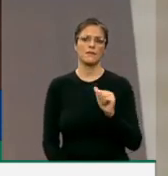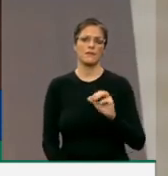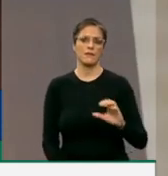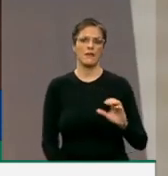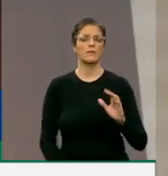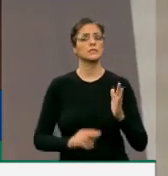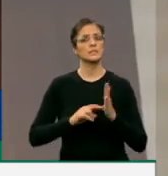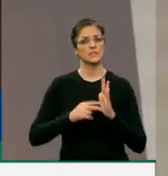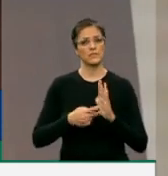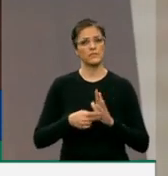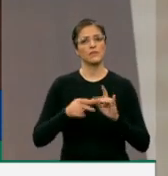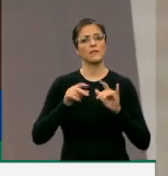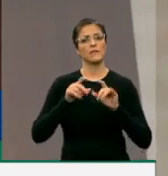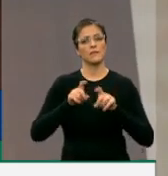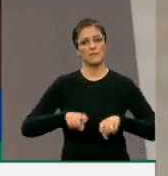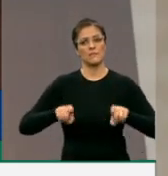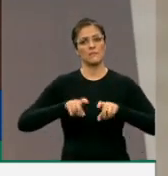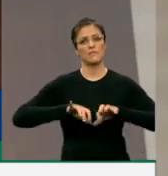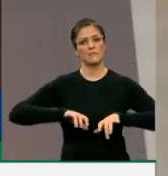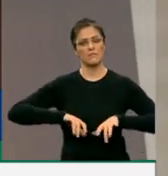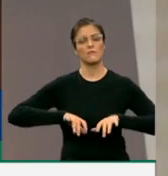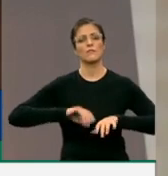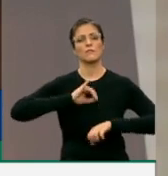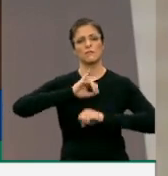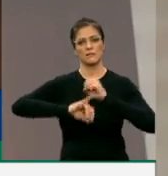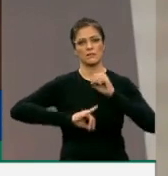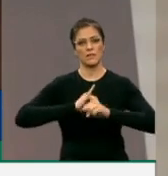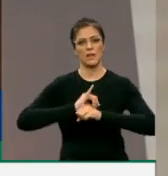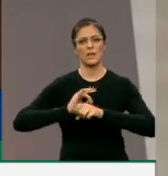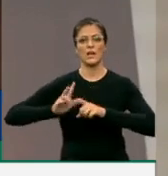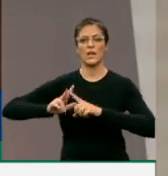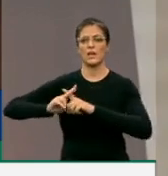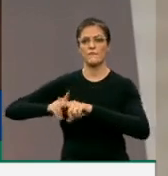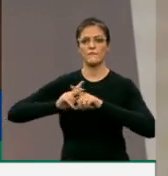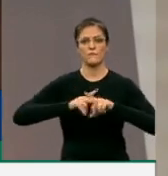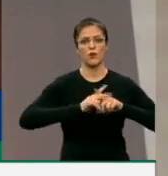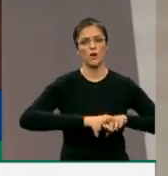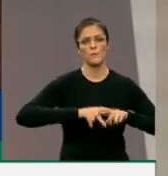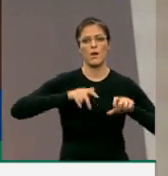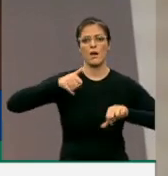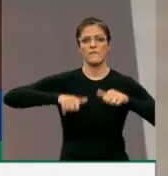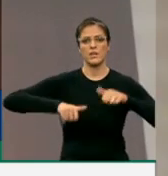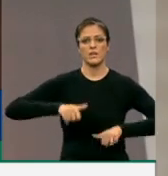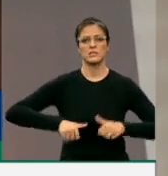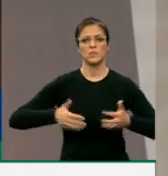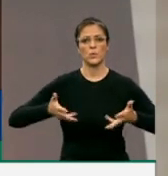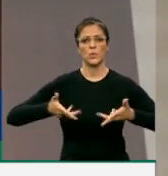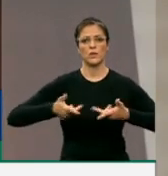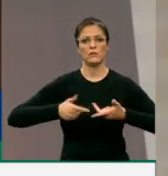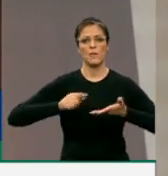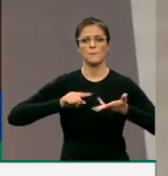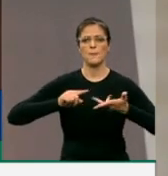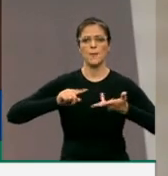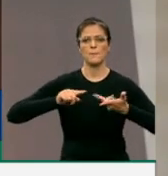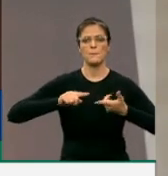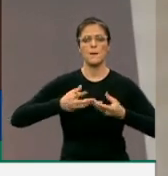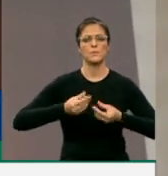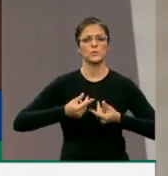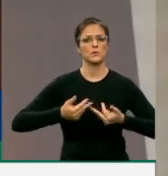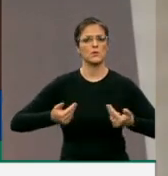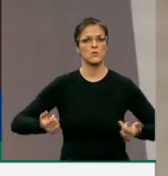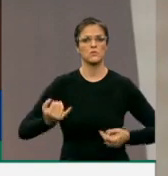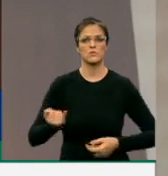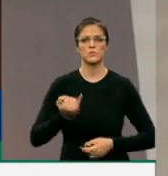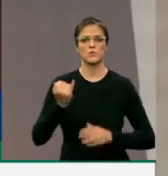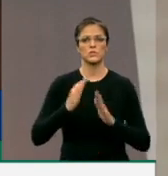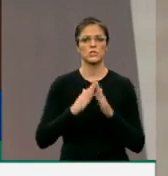de laboratório, de reformas. A gente está falando de desempenho de qualidade. Tem uma quantidade enorme de deputados